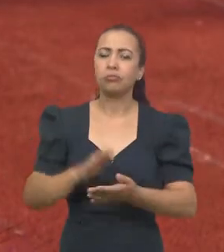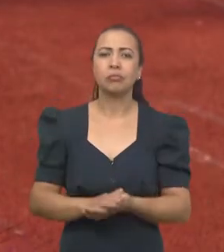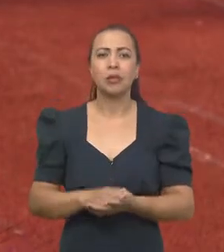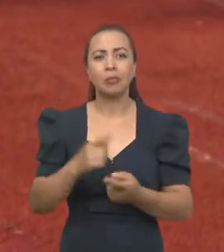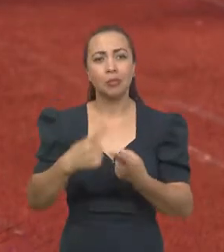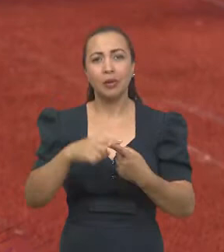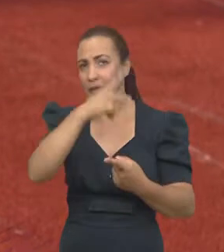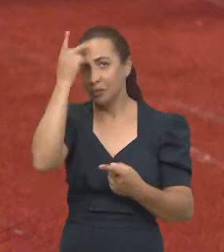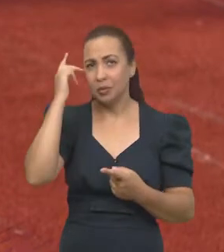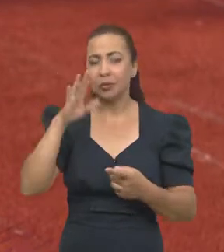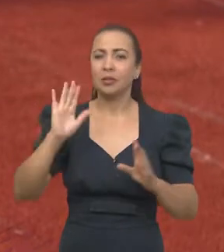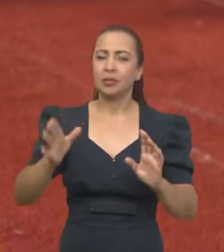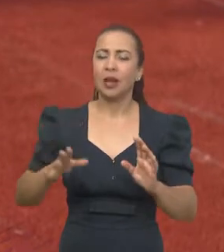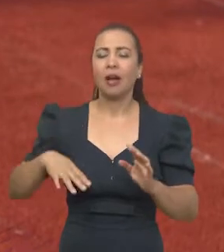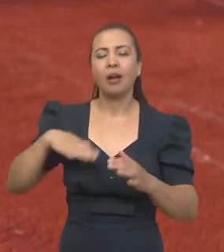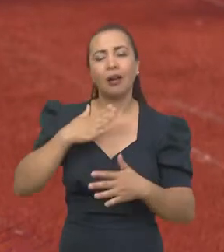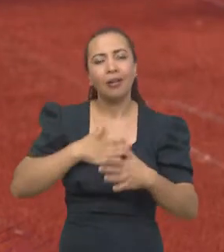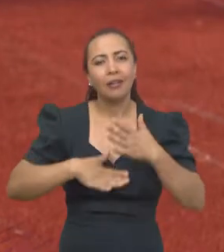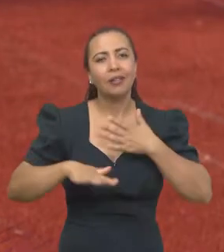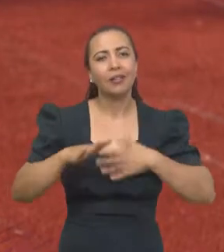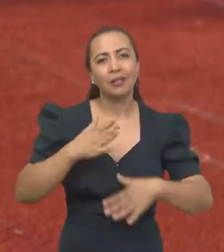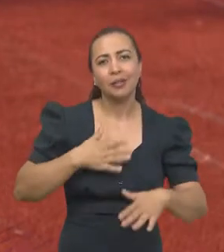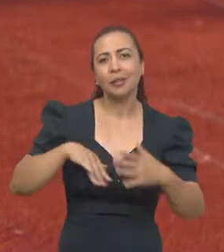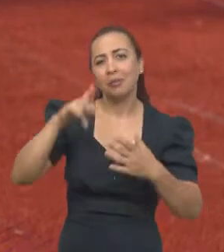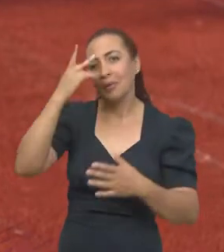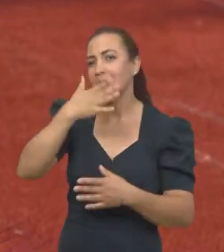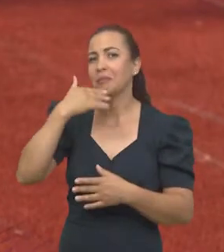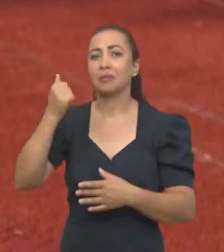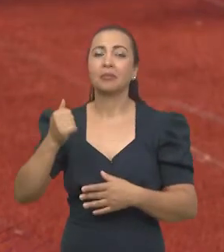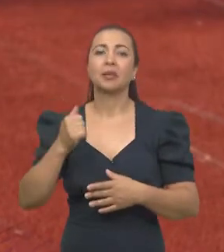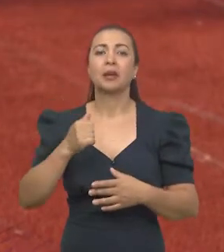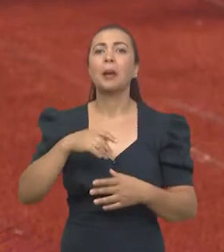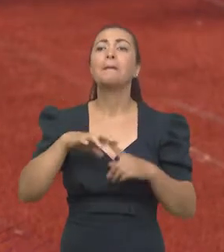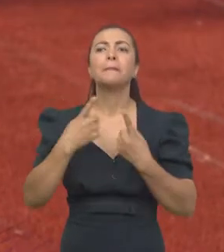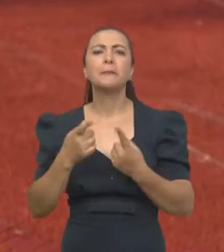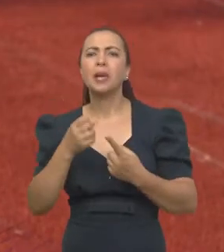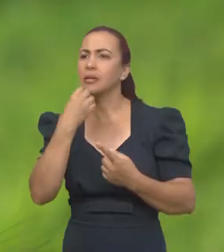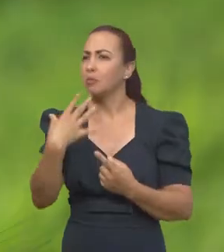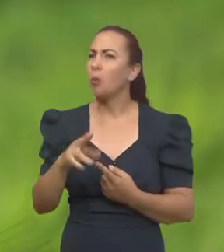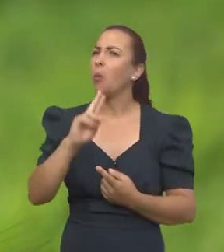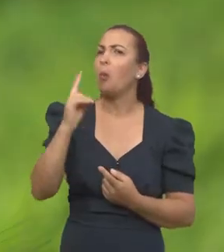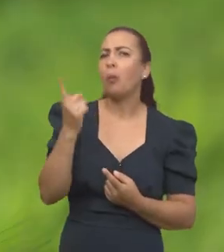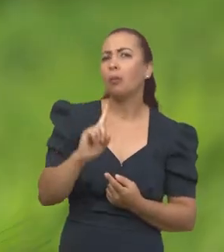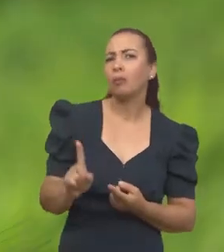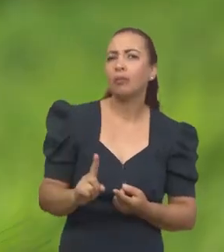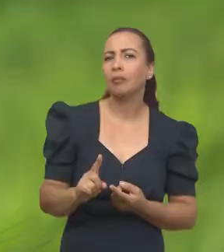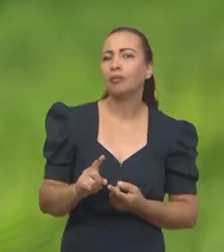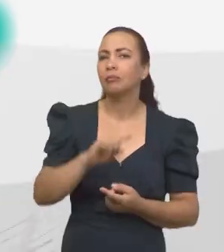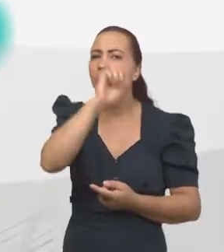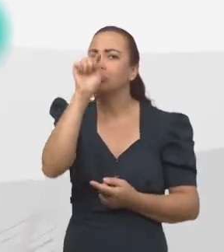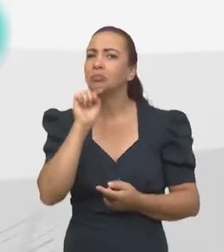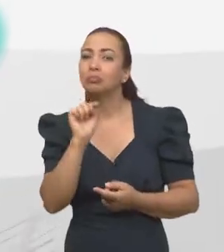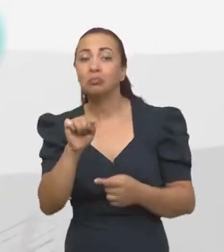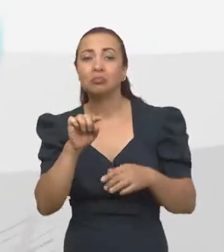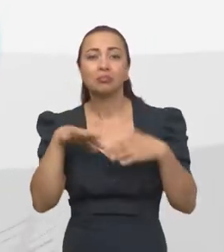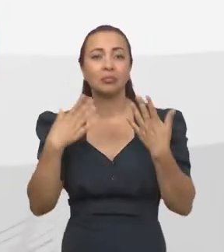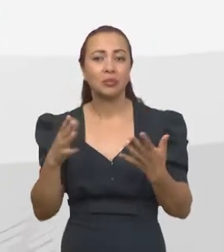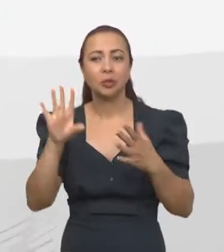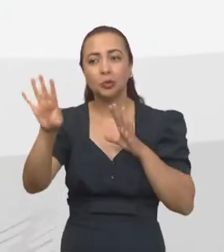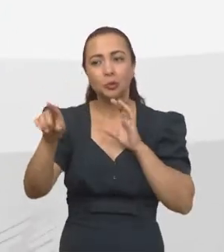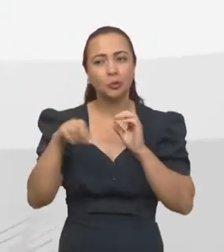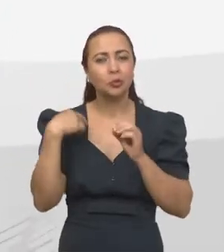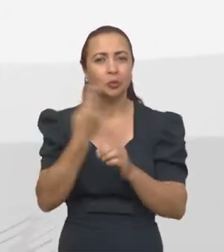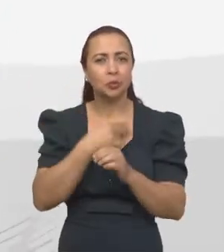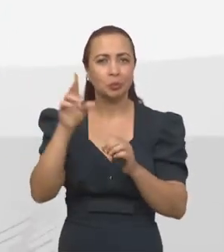usando o oxigênio como uma estratégia, né, de melhorar a performance. Mas melhora ou não melhora? Essa é uma questão, né? Nós pegamos um